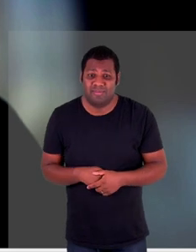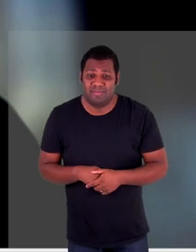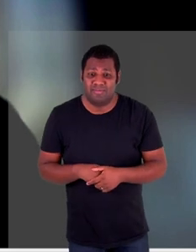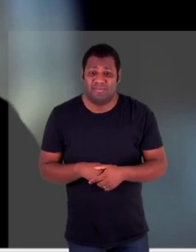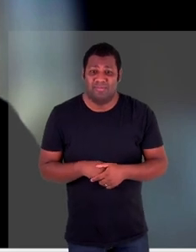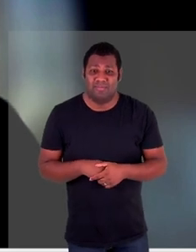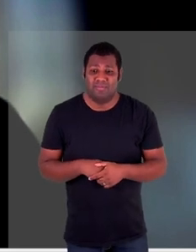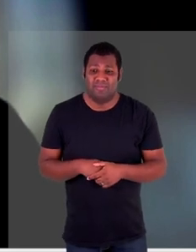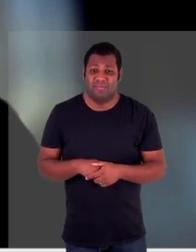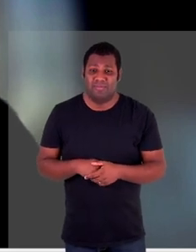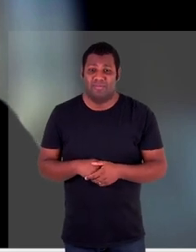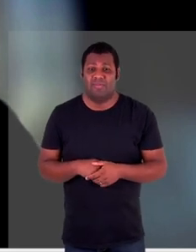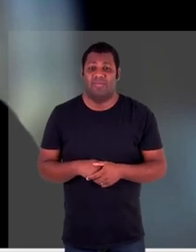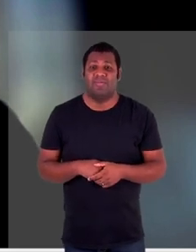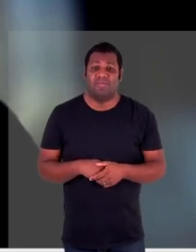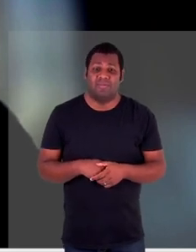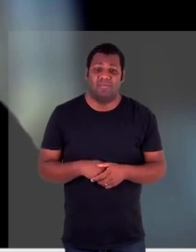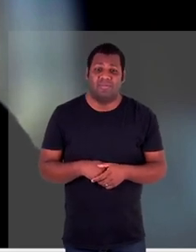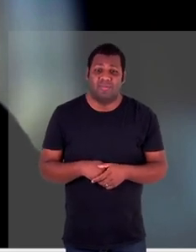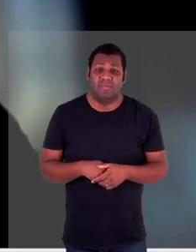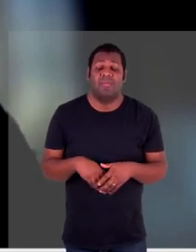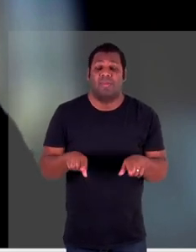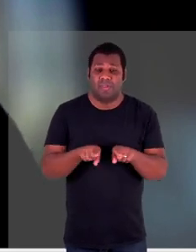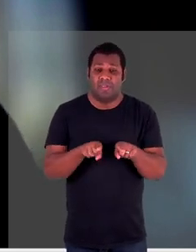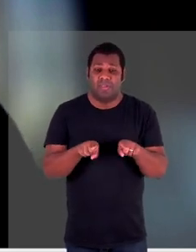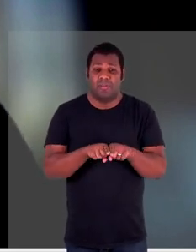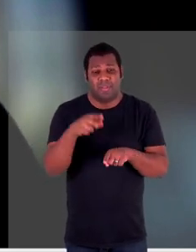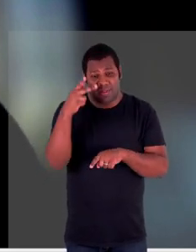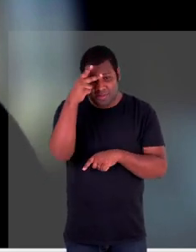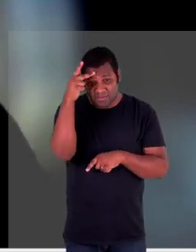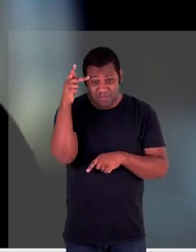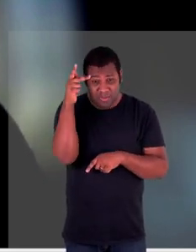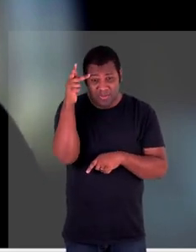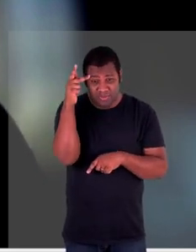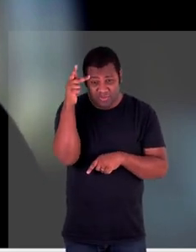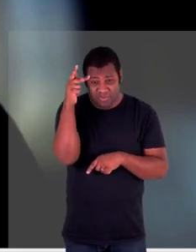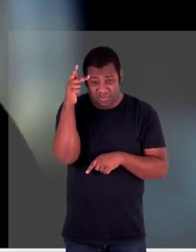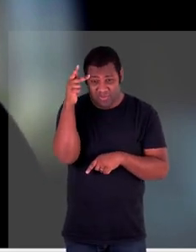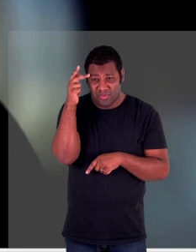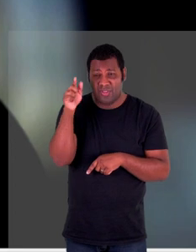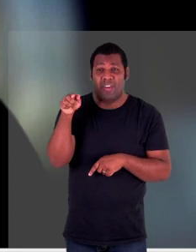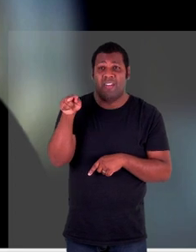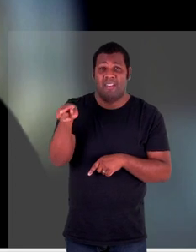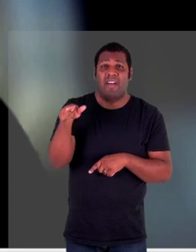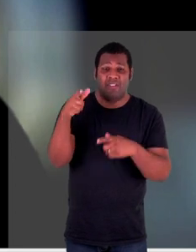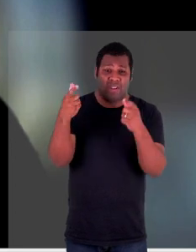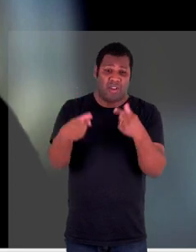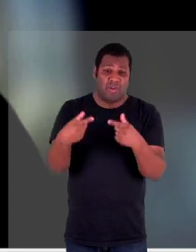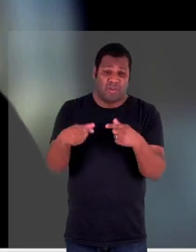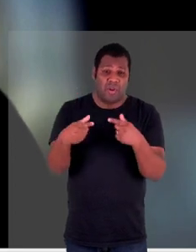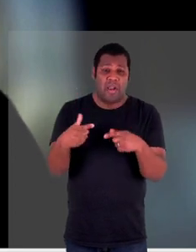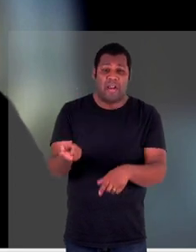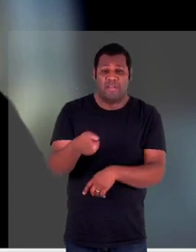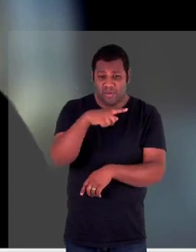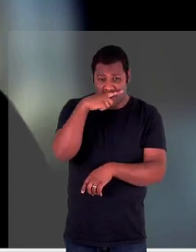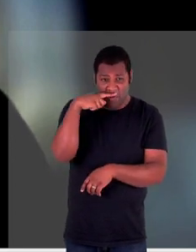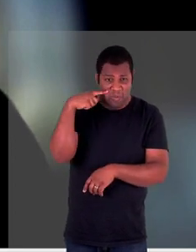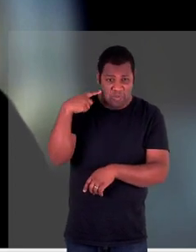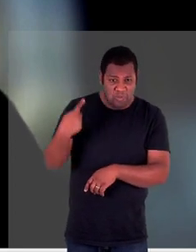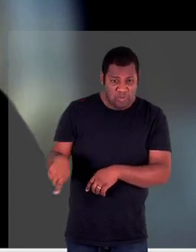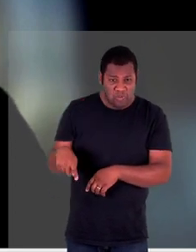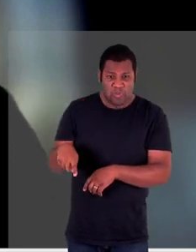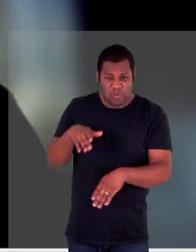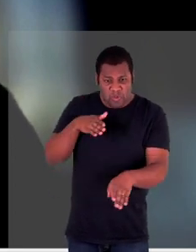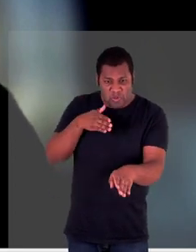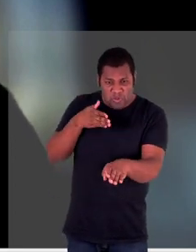dia e aí você tem as pessoas também que vivem em territórios ocupados que sofreram ocupação russa as pessoas